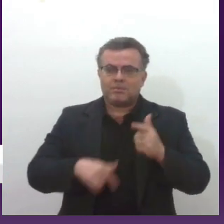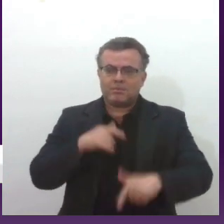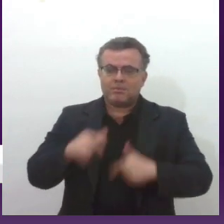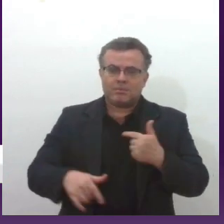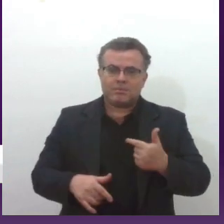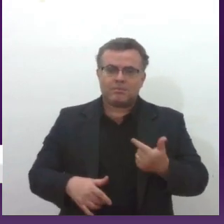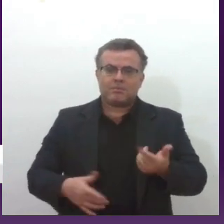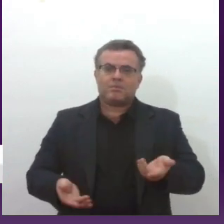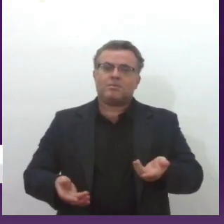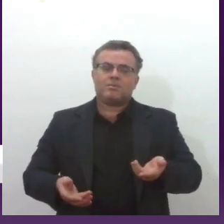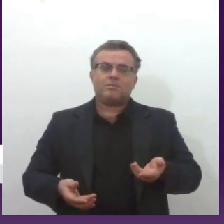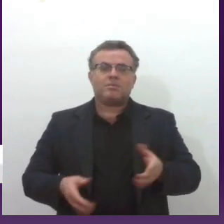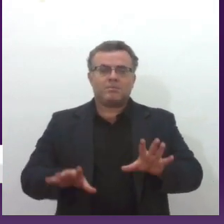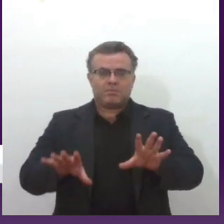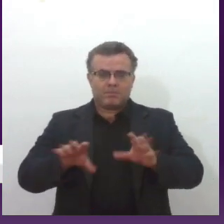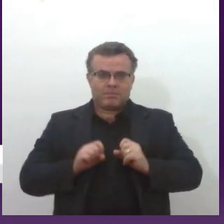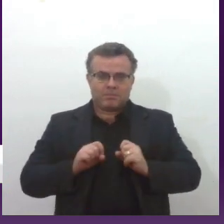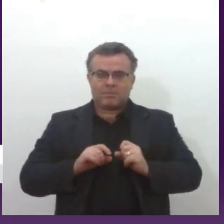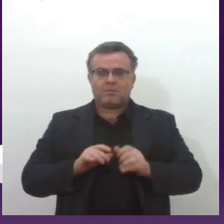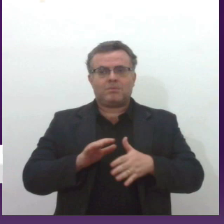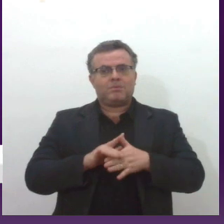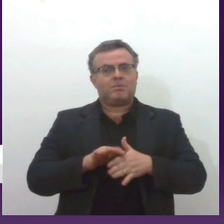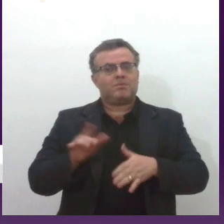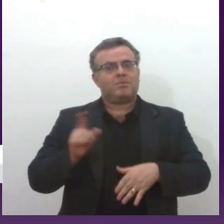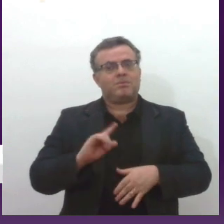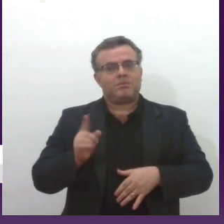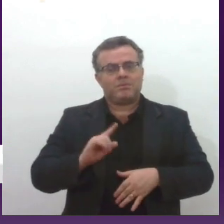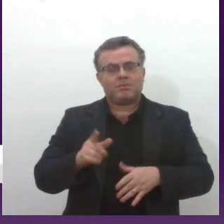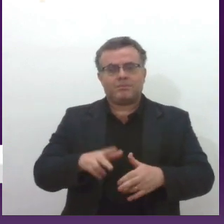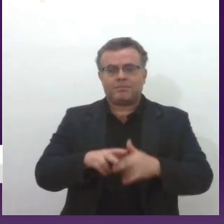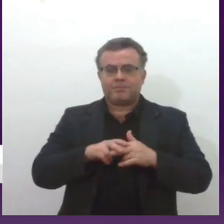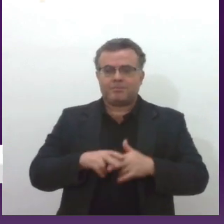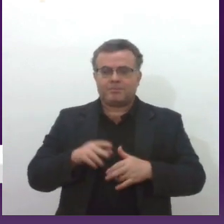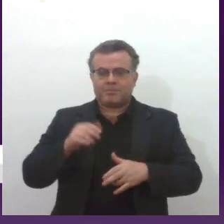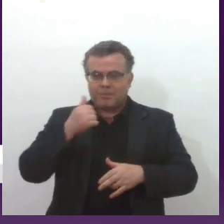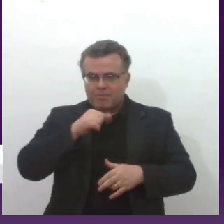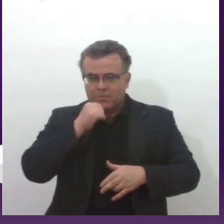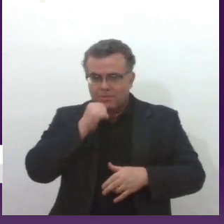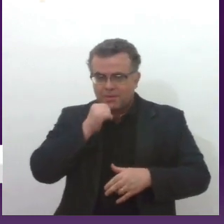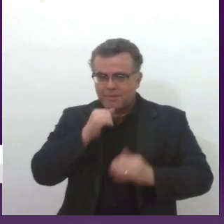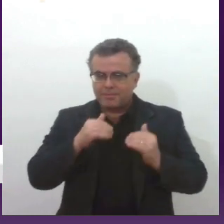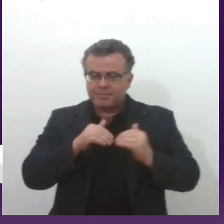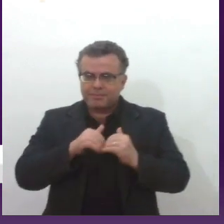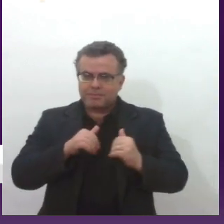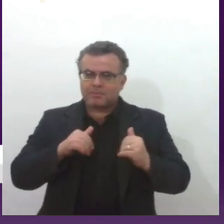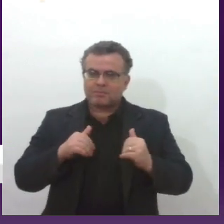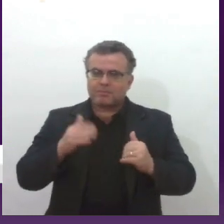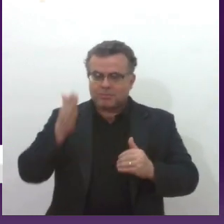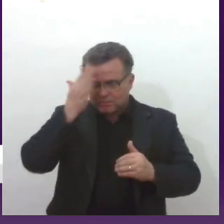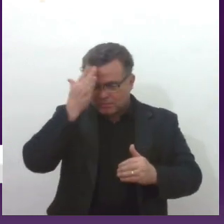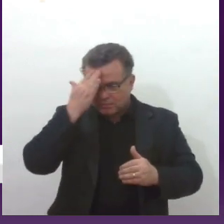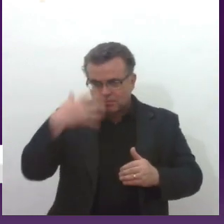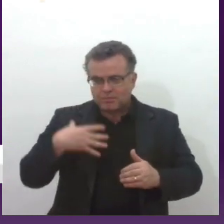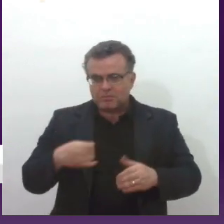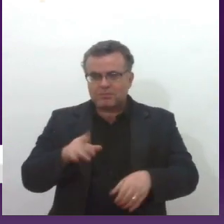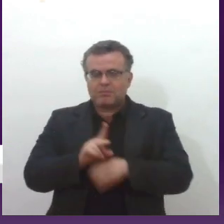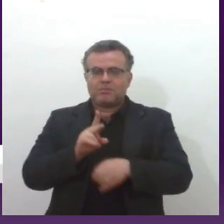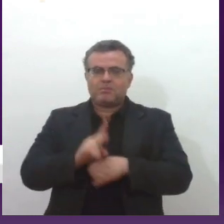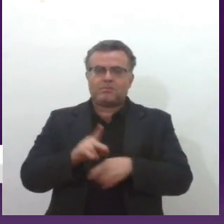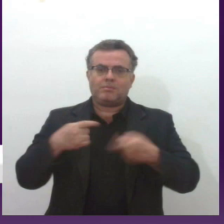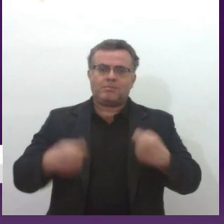contaminar o seu bebê, então a mãe no corpo de bombeiros ela passa um ano fora porque a gente entende que o filho precisa ser cuidado,